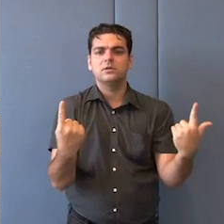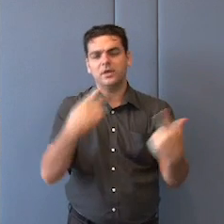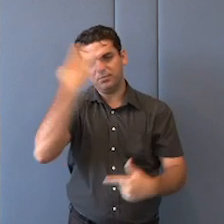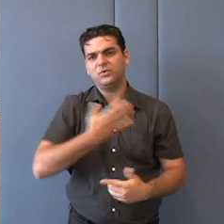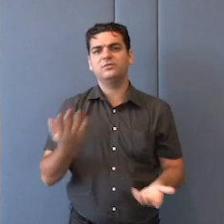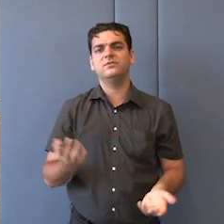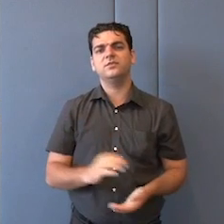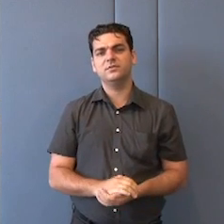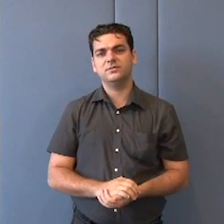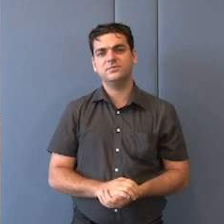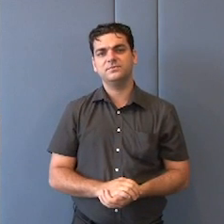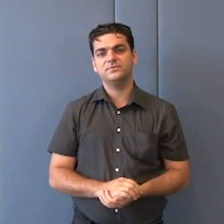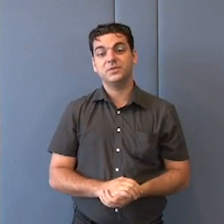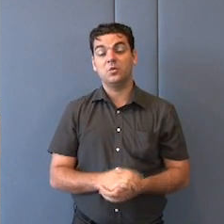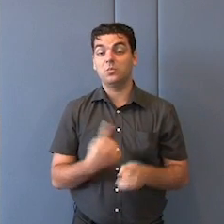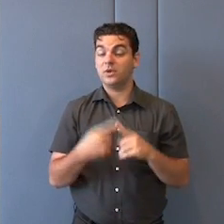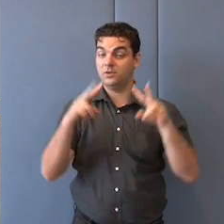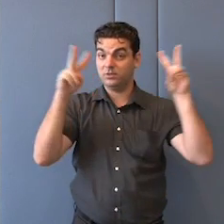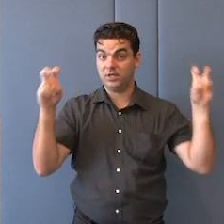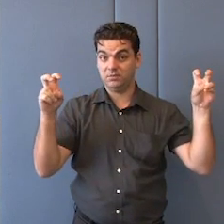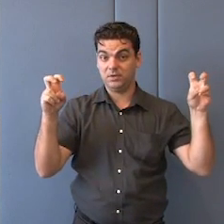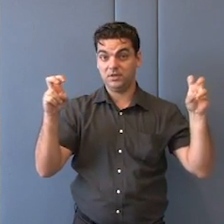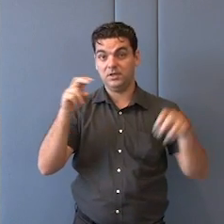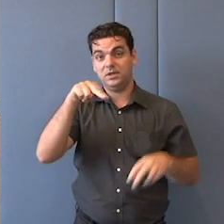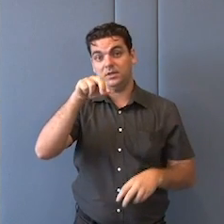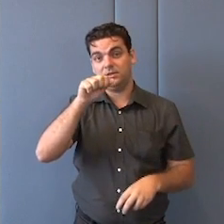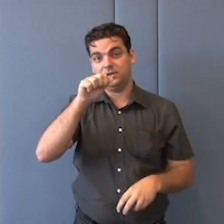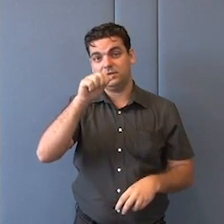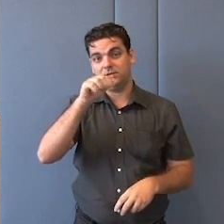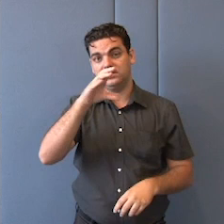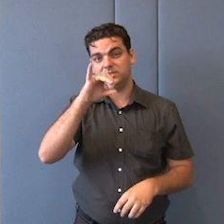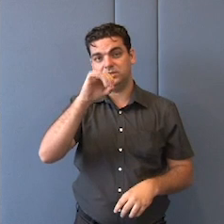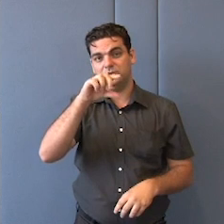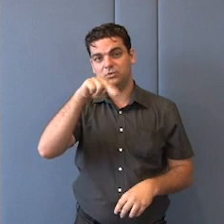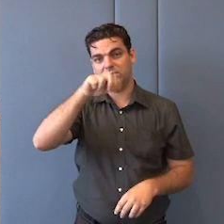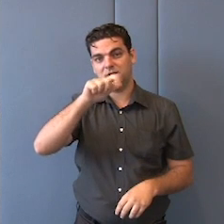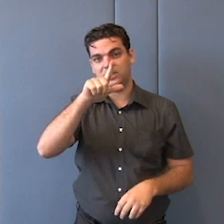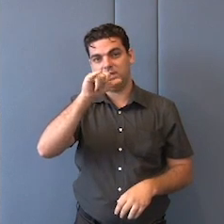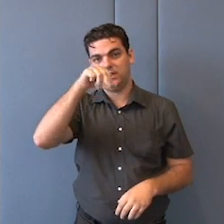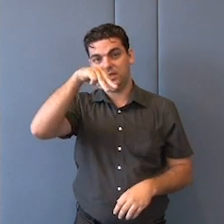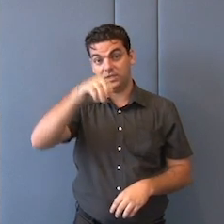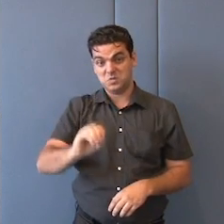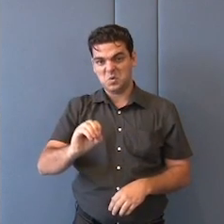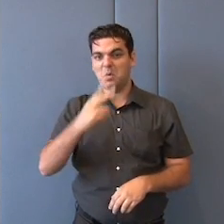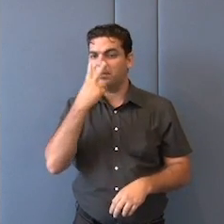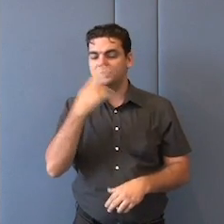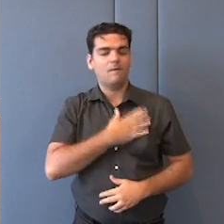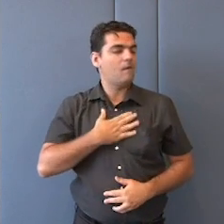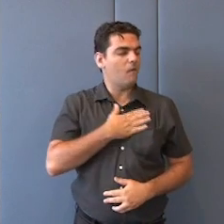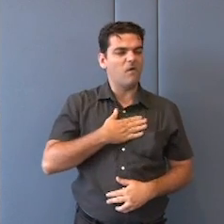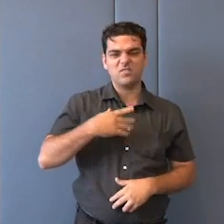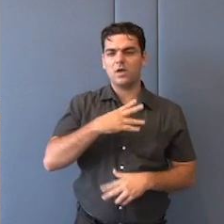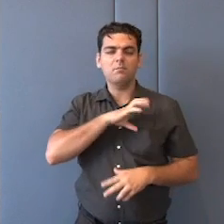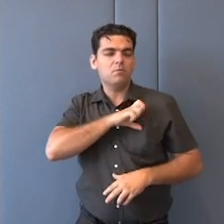Esse tema do nacionalismo, do sentimento nacional, isso hoje é, a meu ver, absolutamente fundamental,